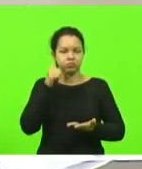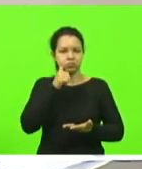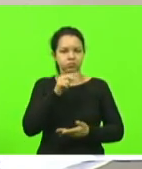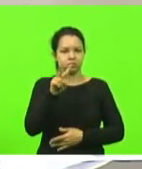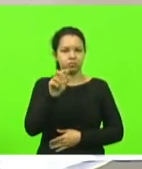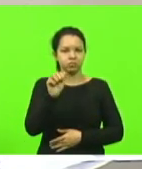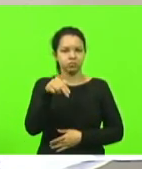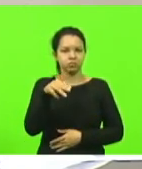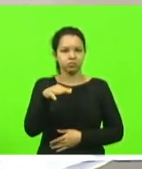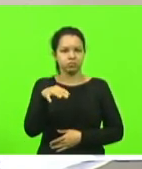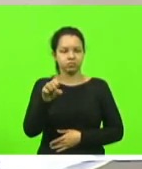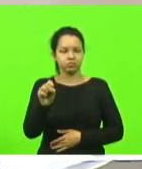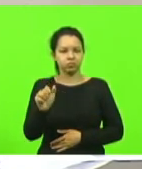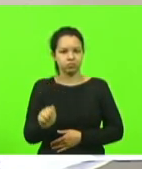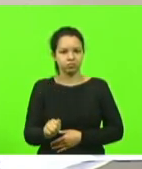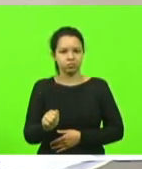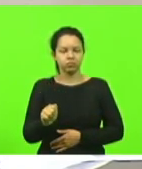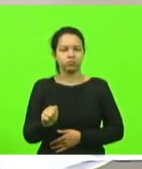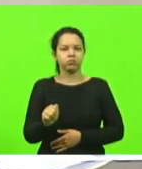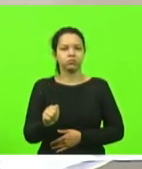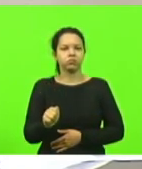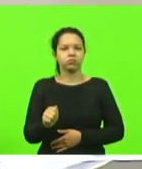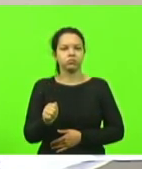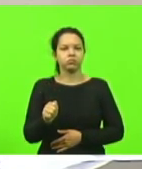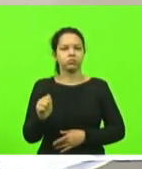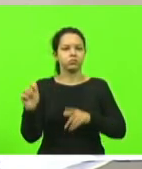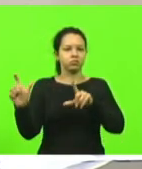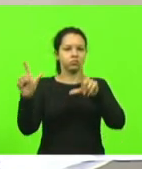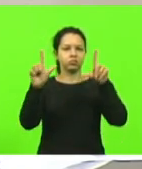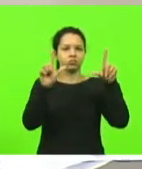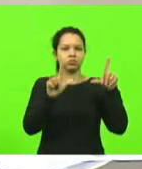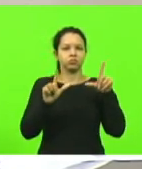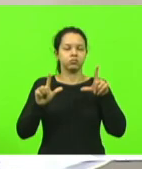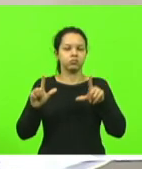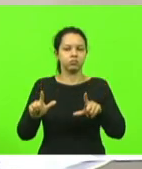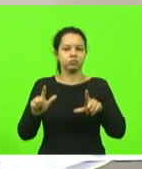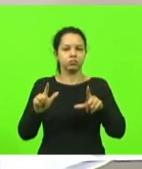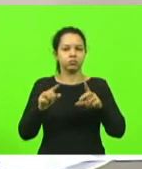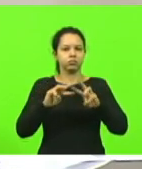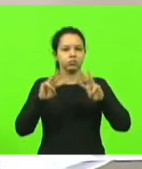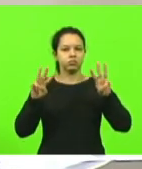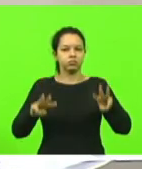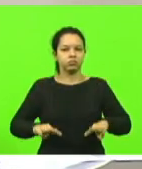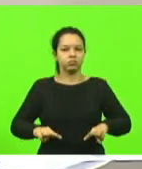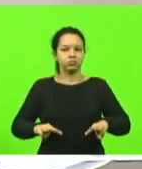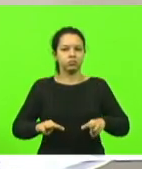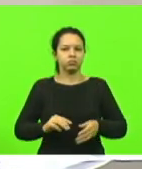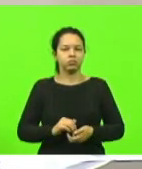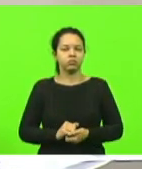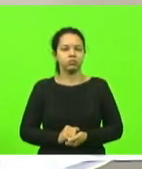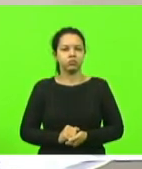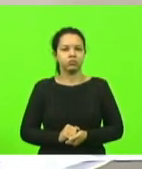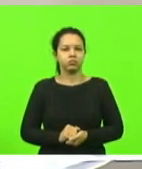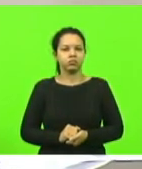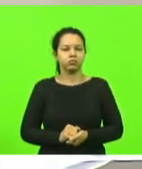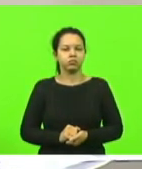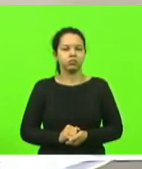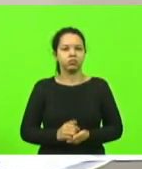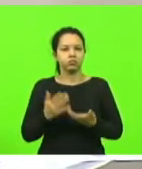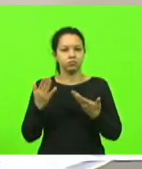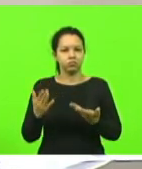Paz, pela exposição de seus quadros no Museu de Louvre em Paris.